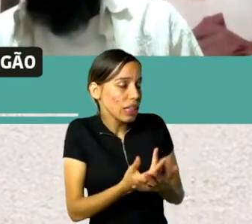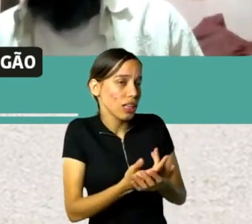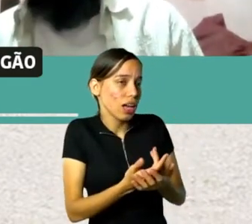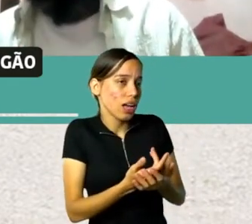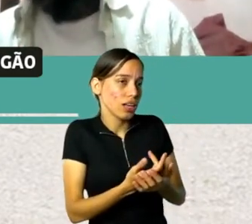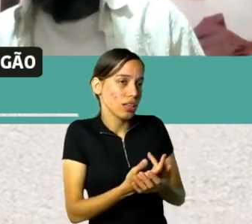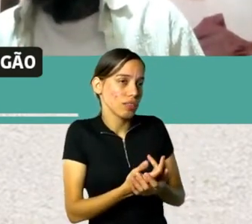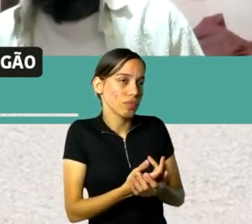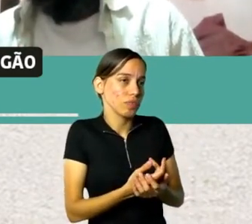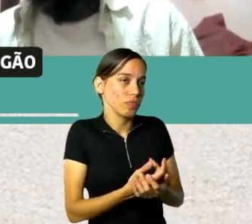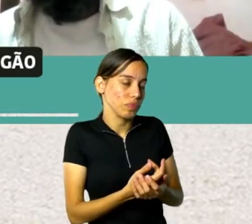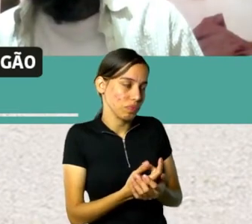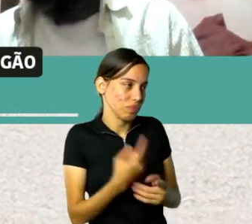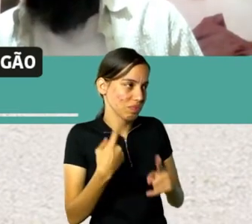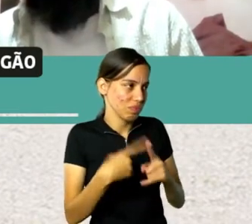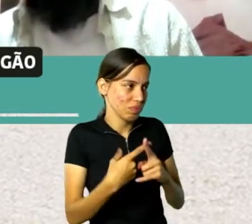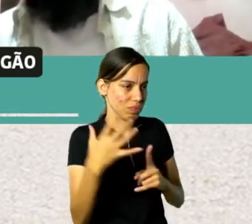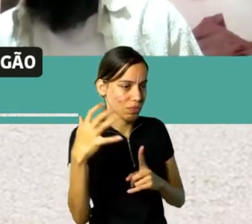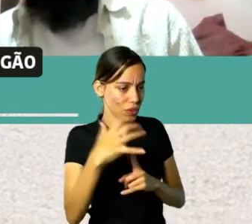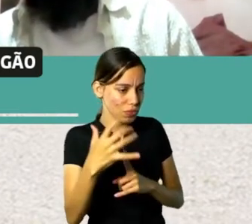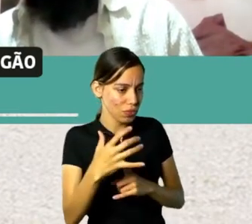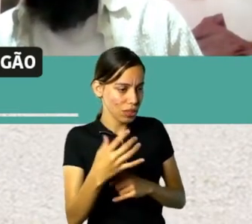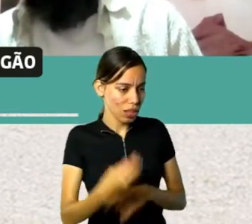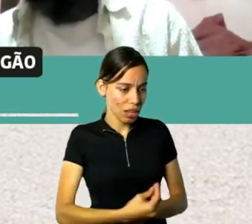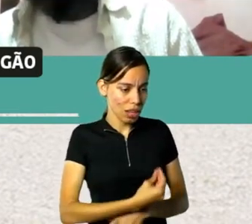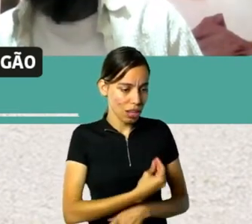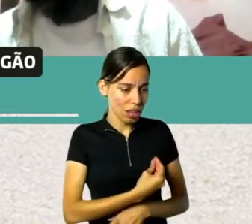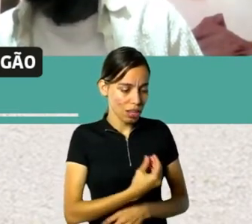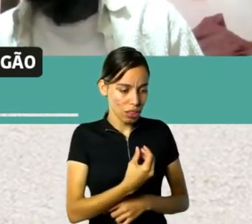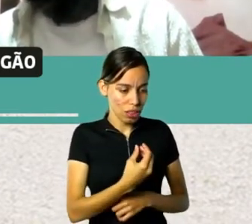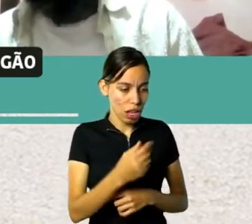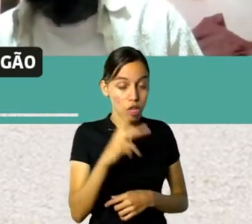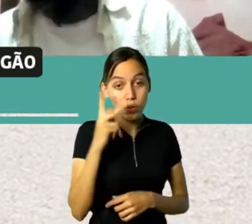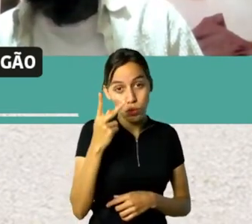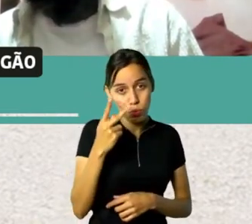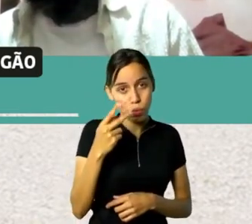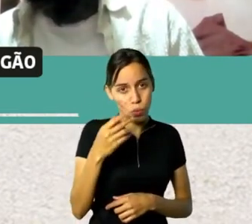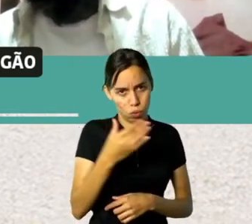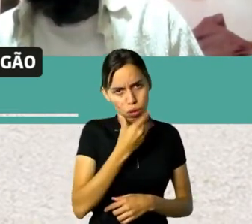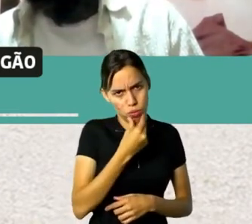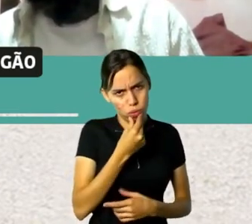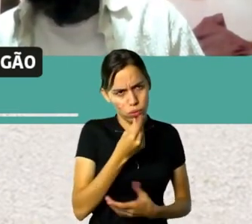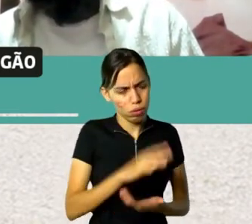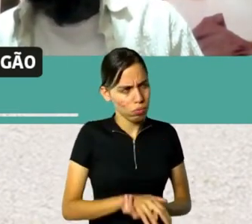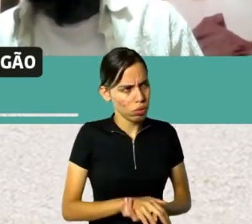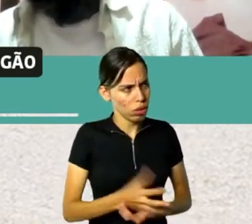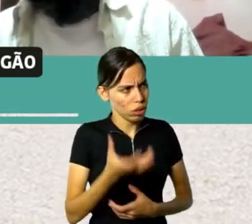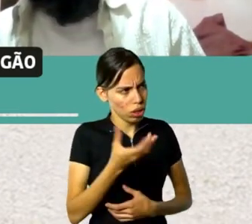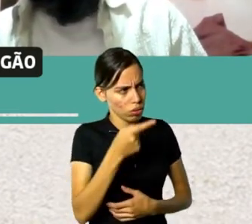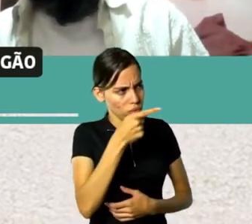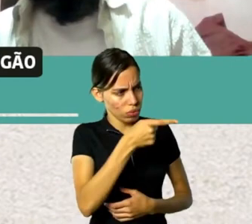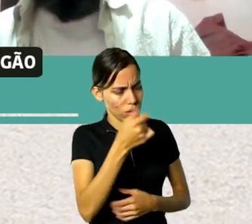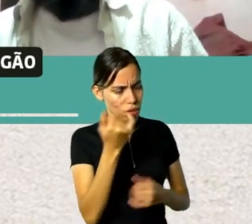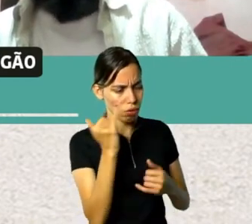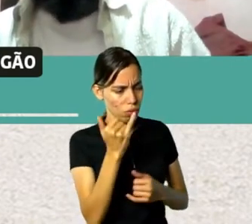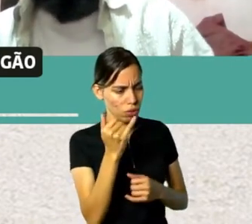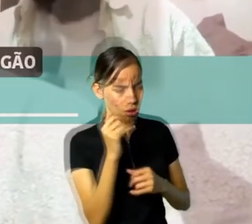influencia muito, eu acho, assim, as obras dele, né? Você pode... Eu vou deixar a parte dos balões do pai para você contar, então.